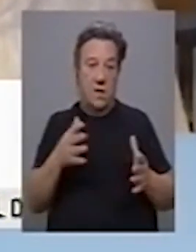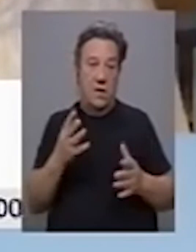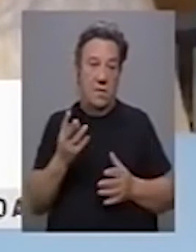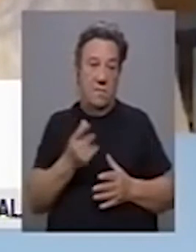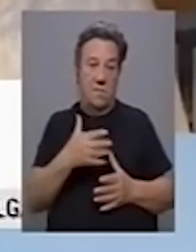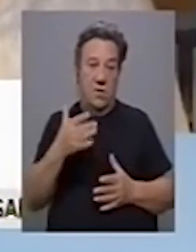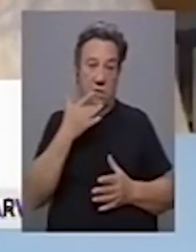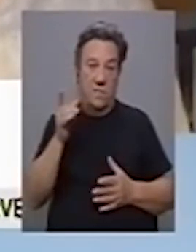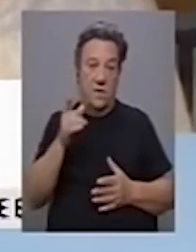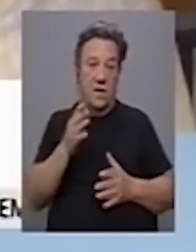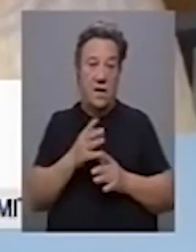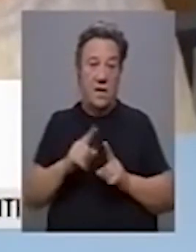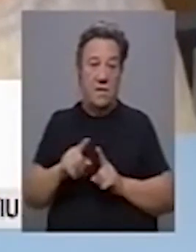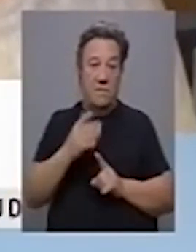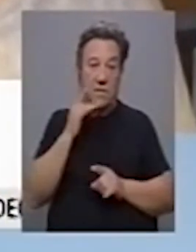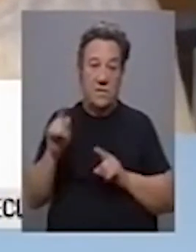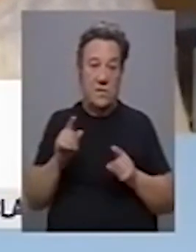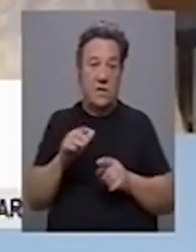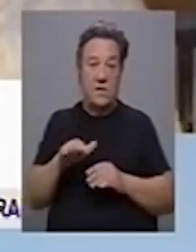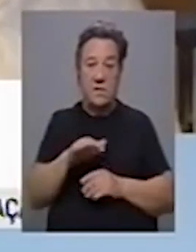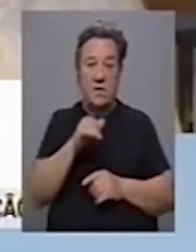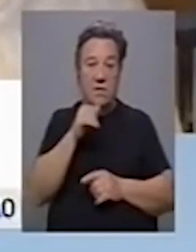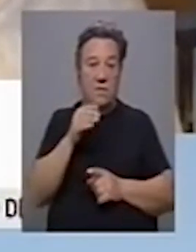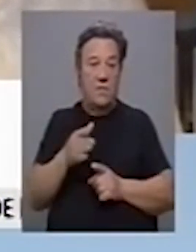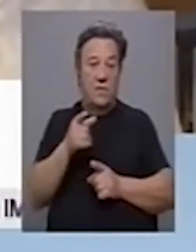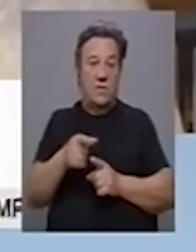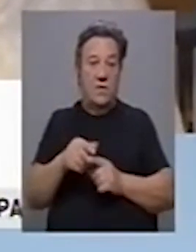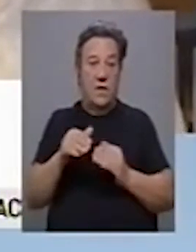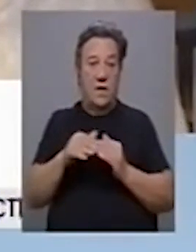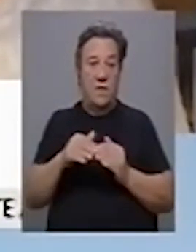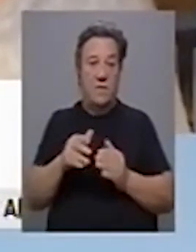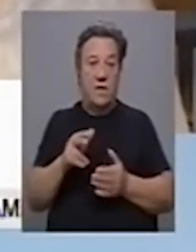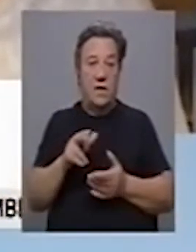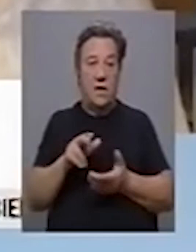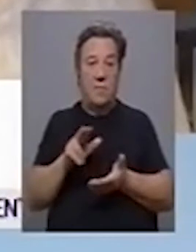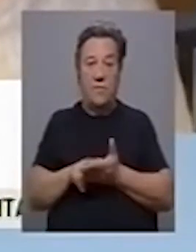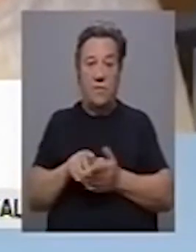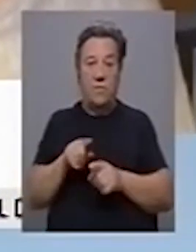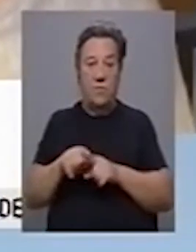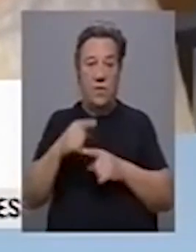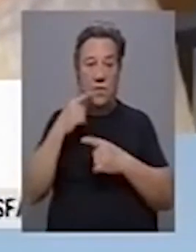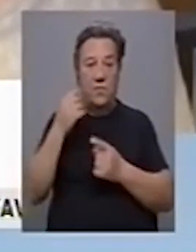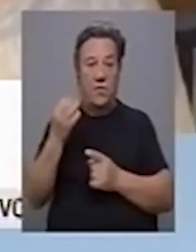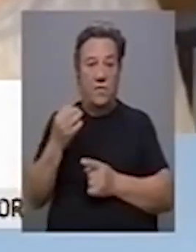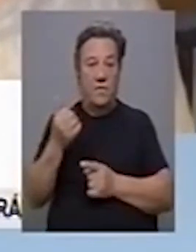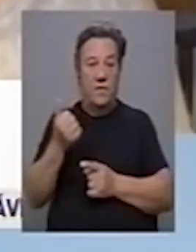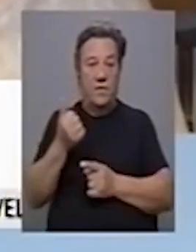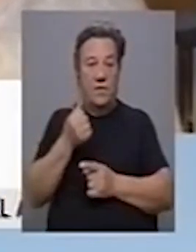As grandes diferenças entre países situaram-se sobretudo nos níveis de aprovação das políticas públicas que tinham sido